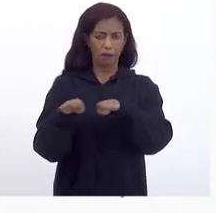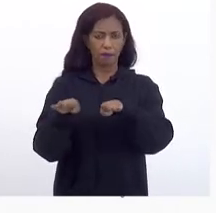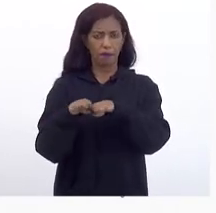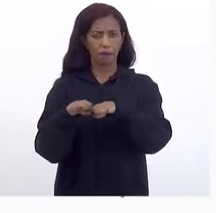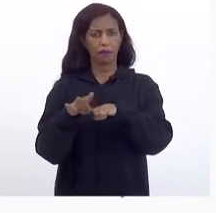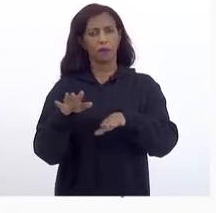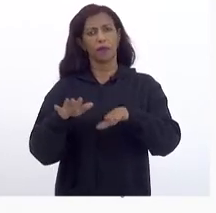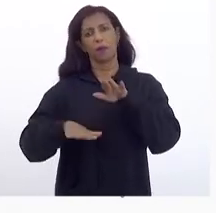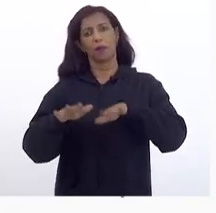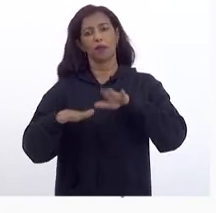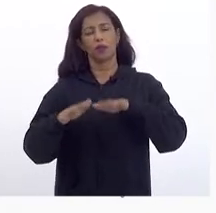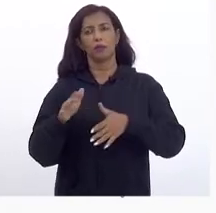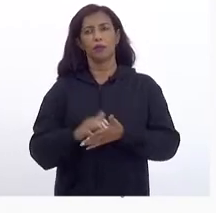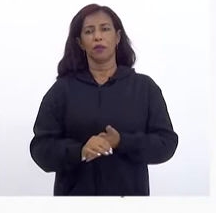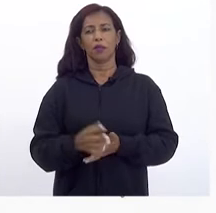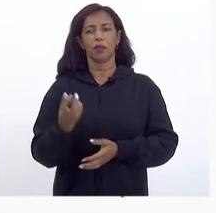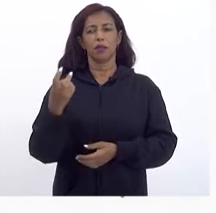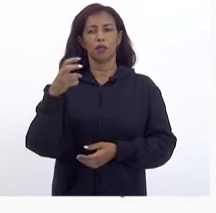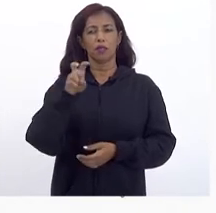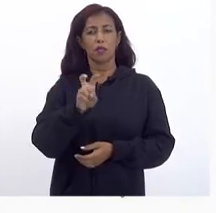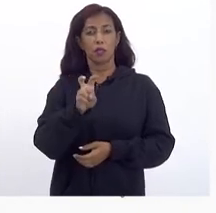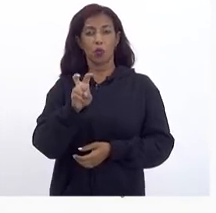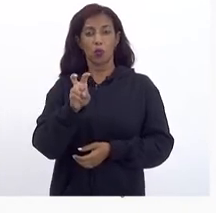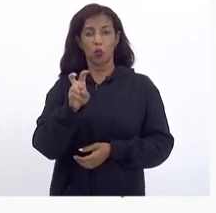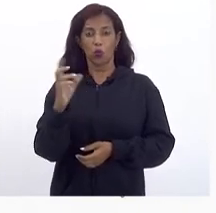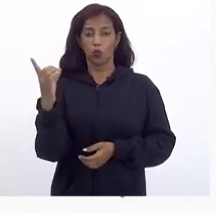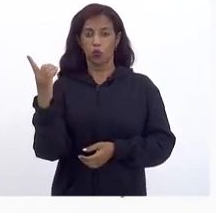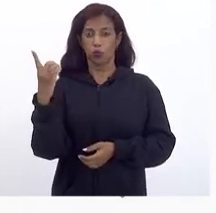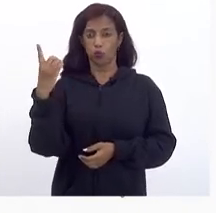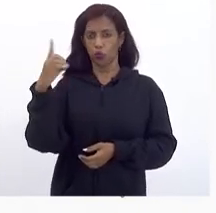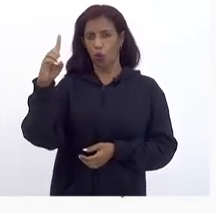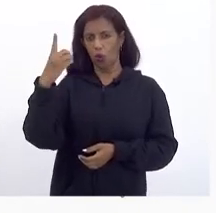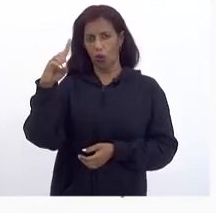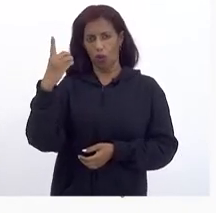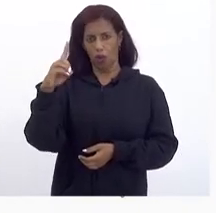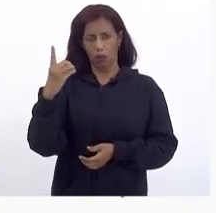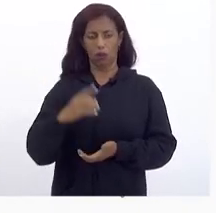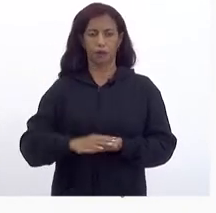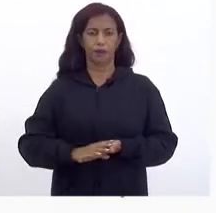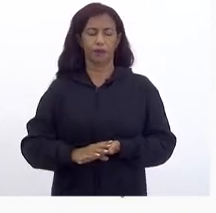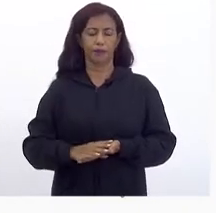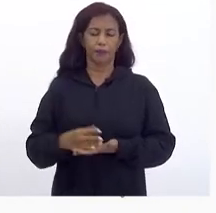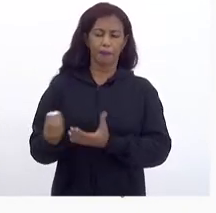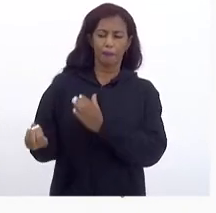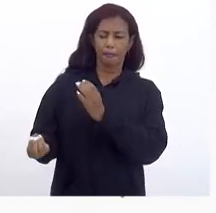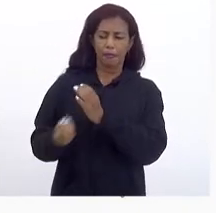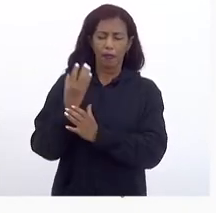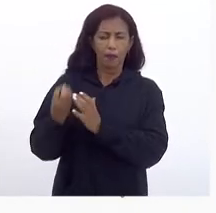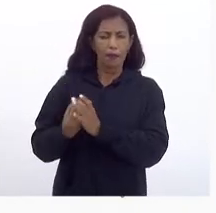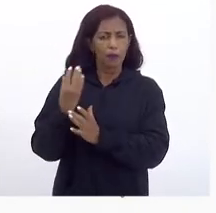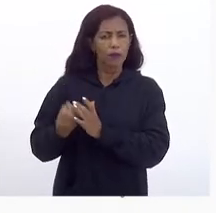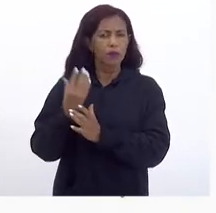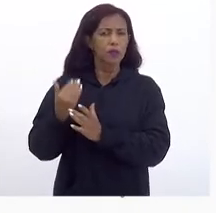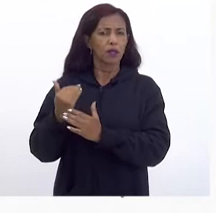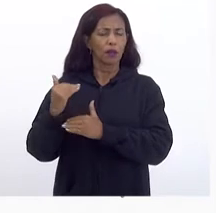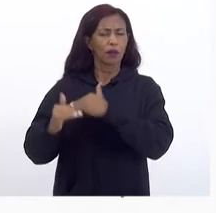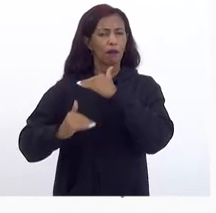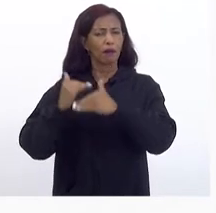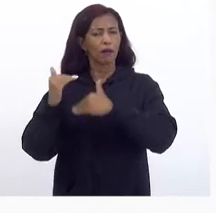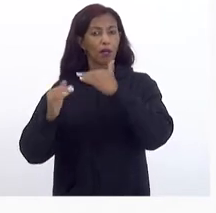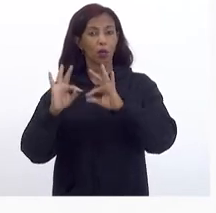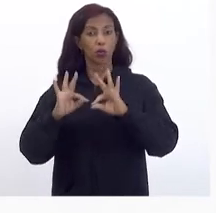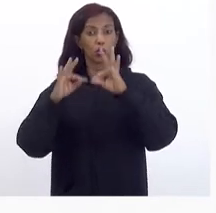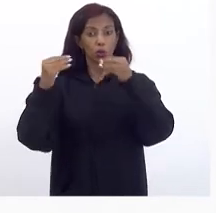Nós estamos Na faixa De 5 dólares A produção Ela cresce Um pouco Tudo Todas essas Projeções